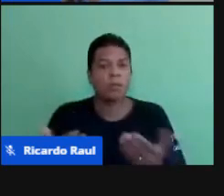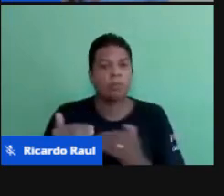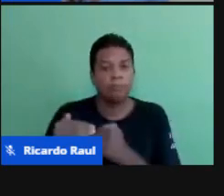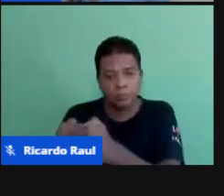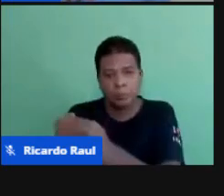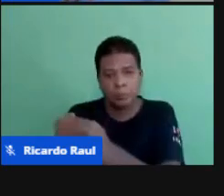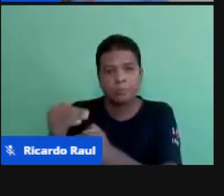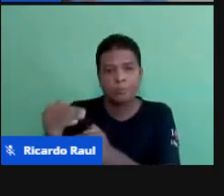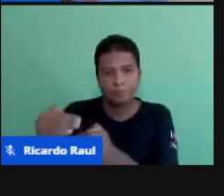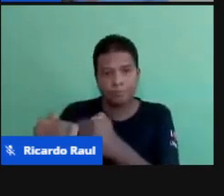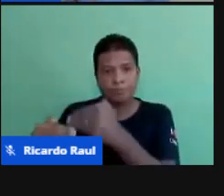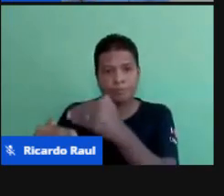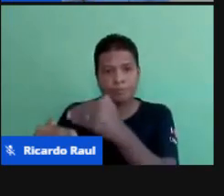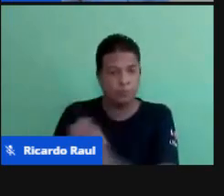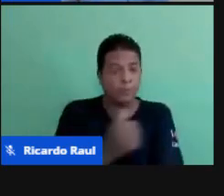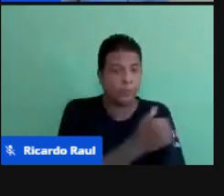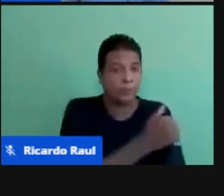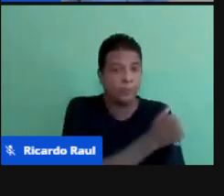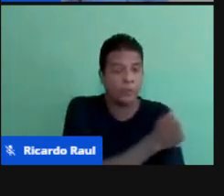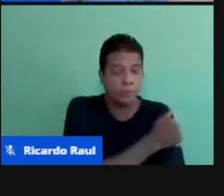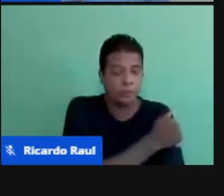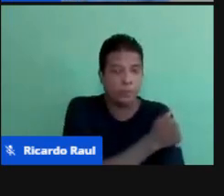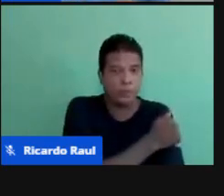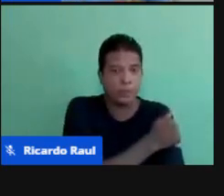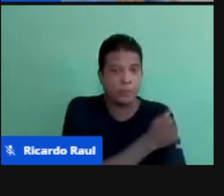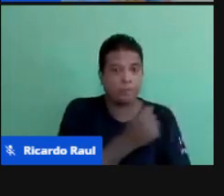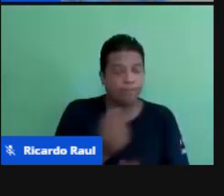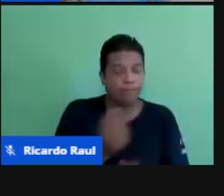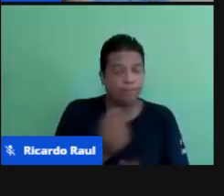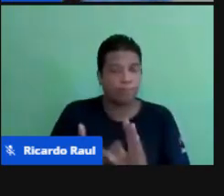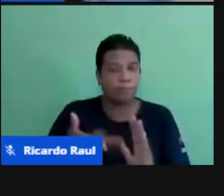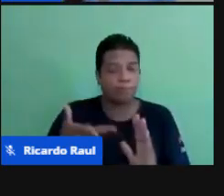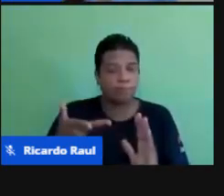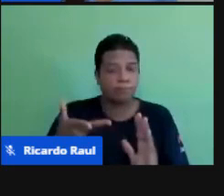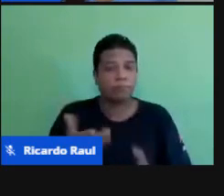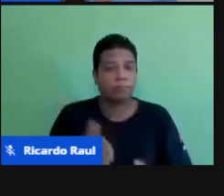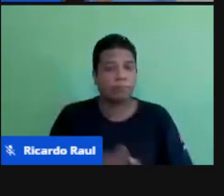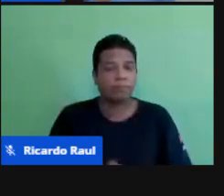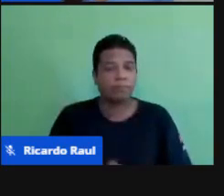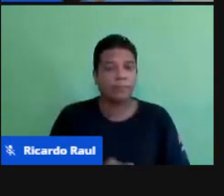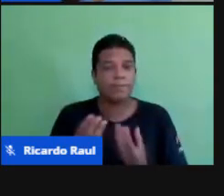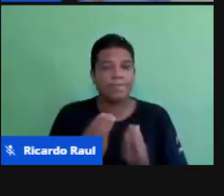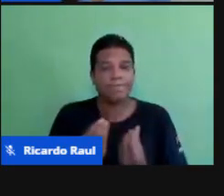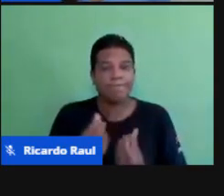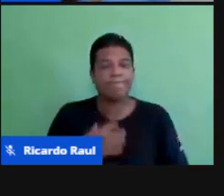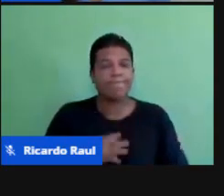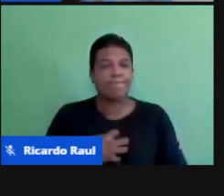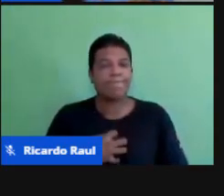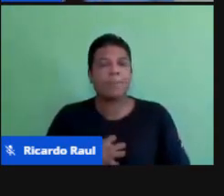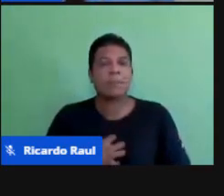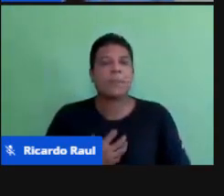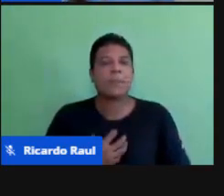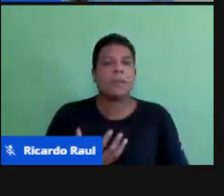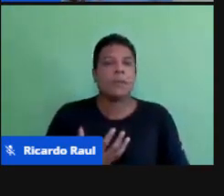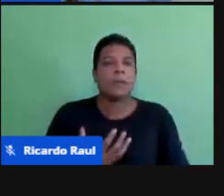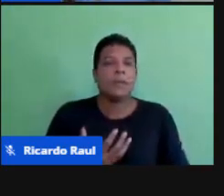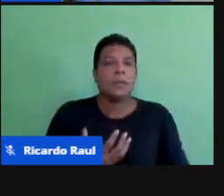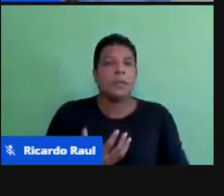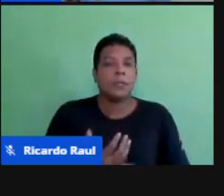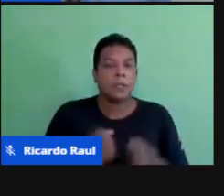Né? Como que ele Progrediu Dentro das habilidades E a nossa Sensibilidade De buscar As